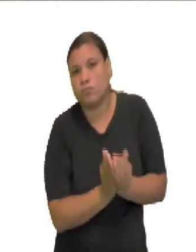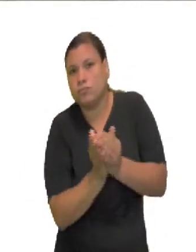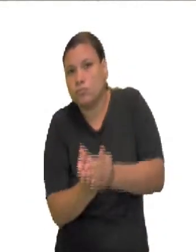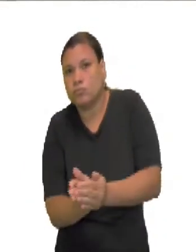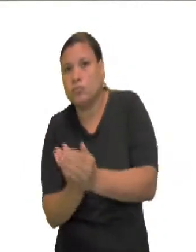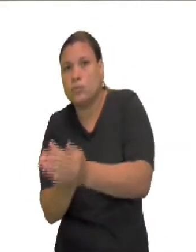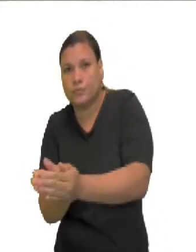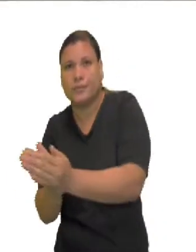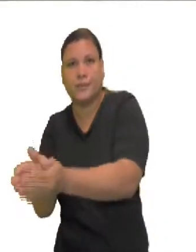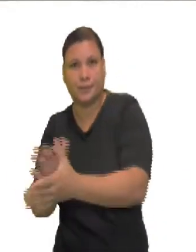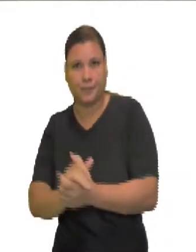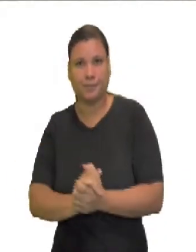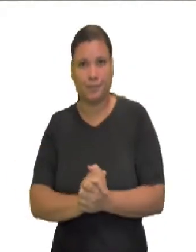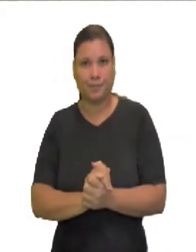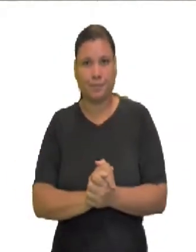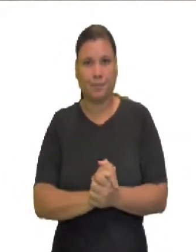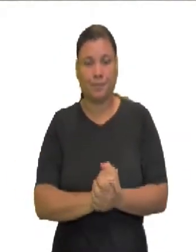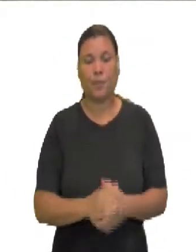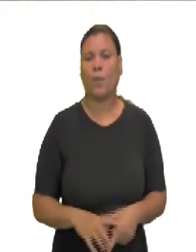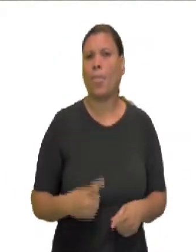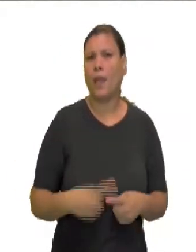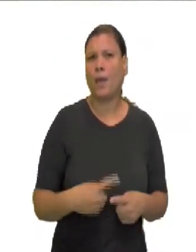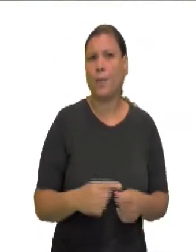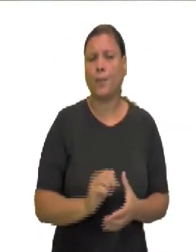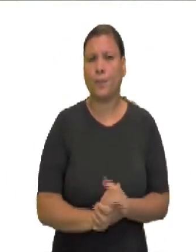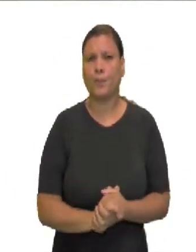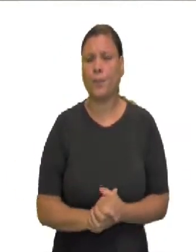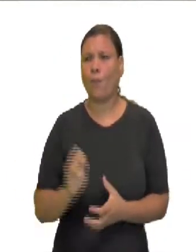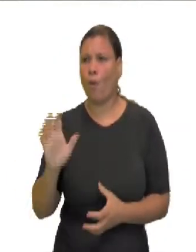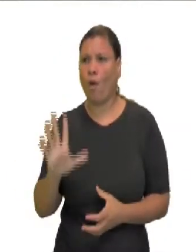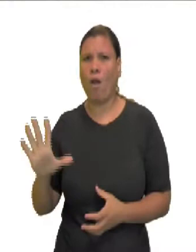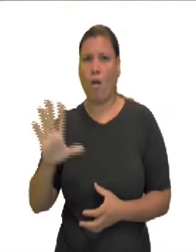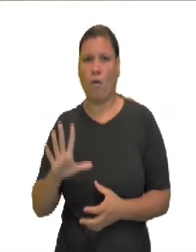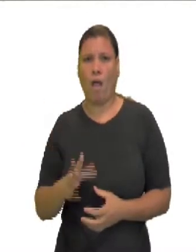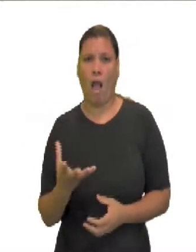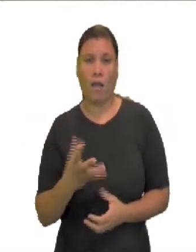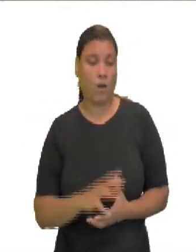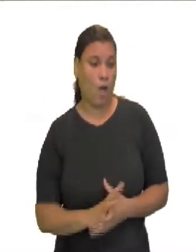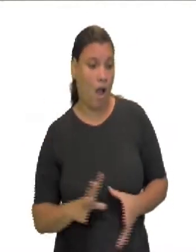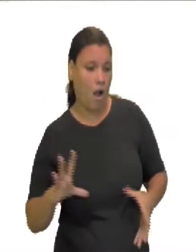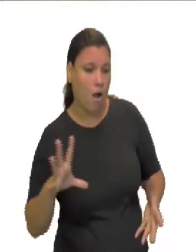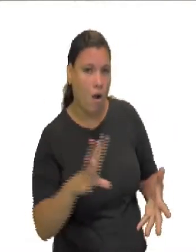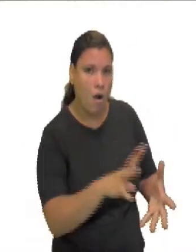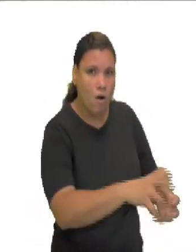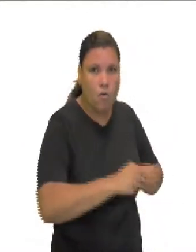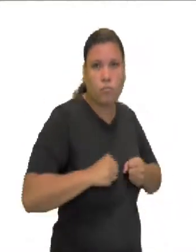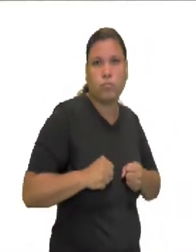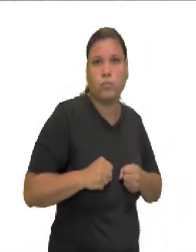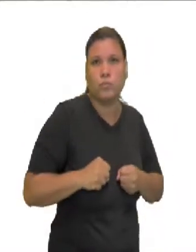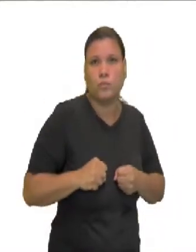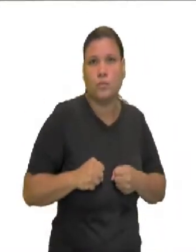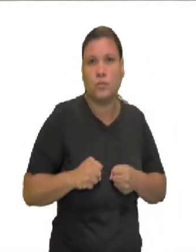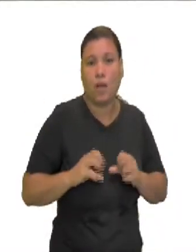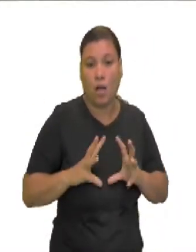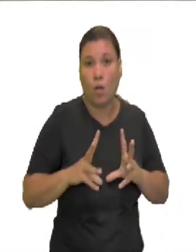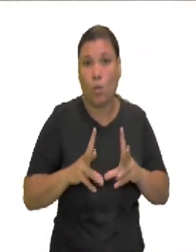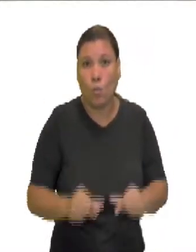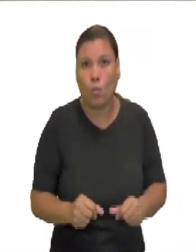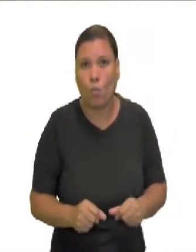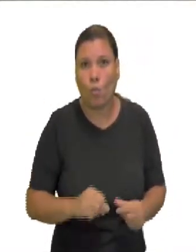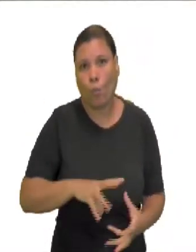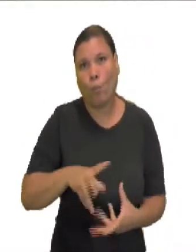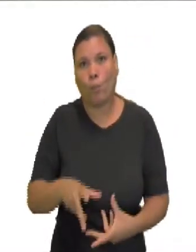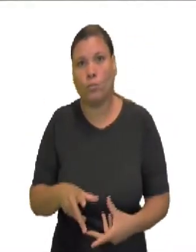conquistar os territórios declarados à imposição da cultura europeia.